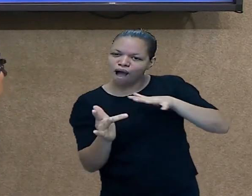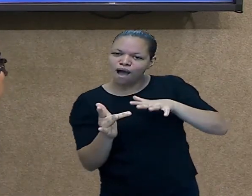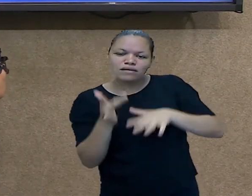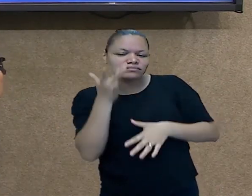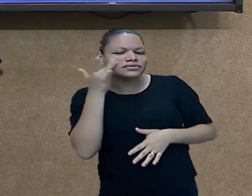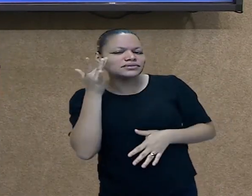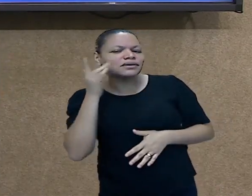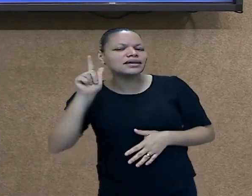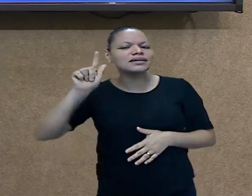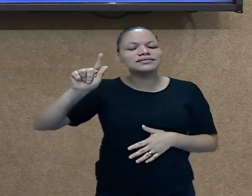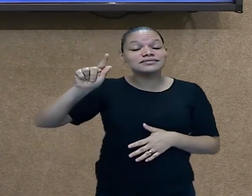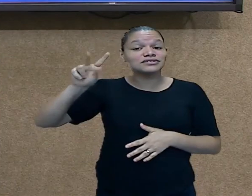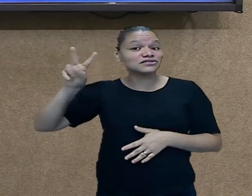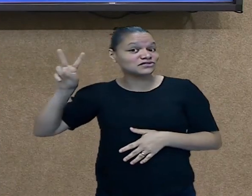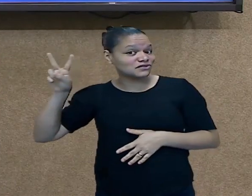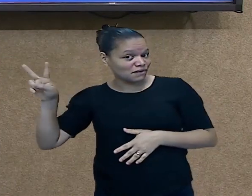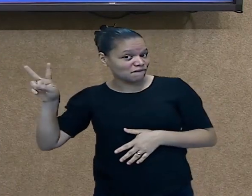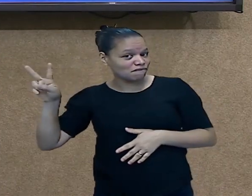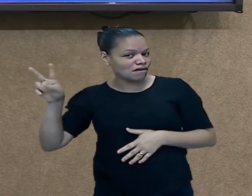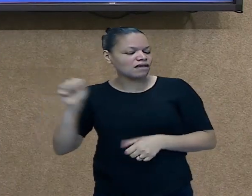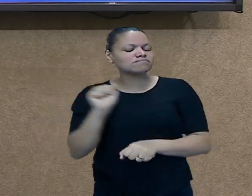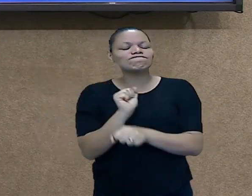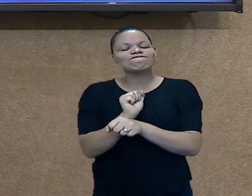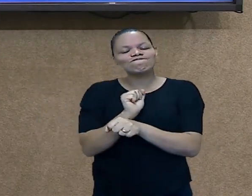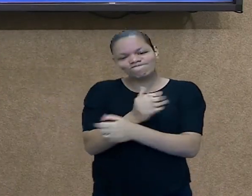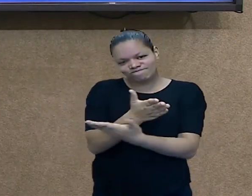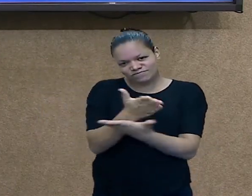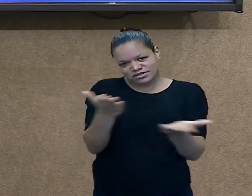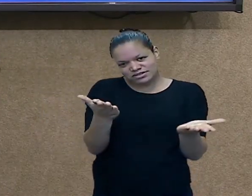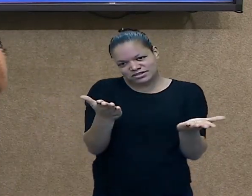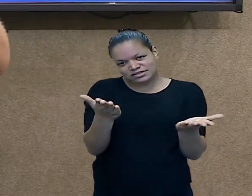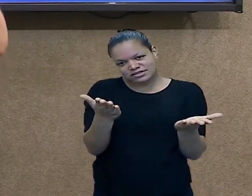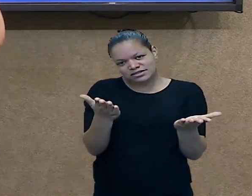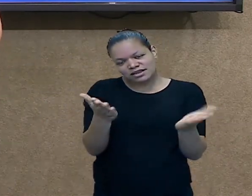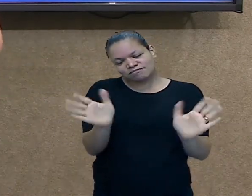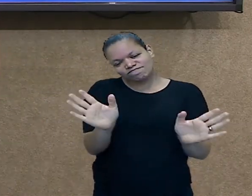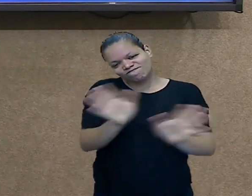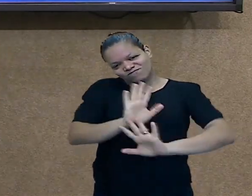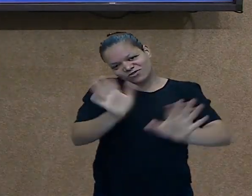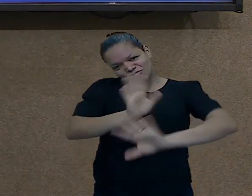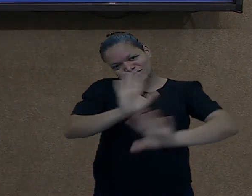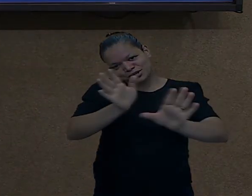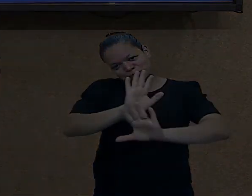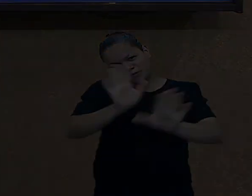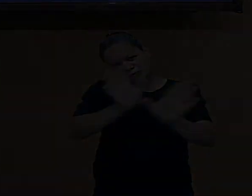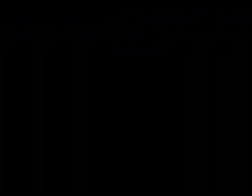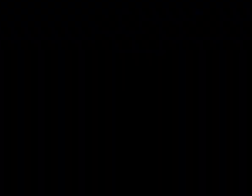SMEDGV. Vai lá que nós estamos aguardando vocês, tá bom? Até a próxima aula. Tchau, tchau.